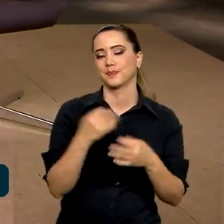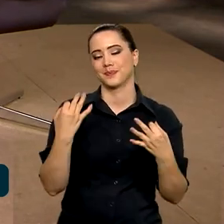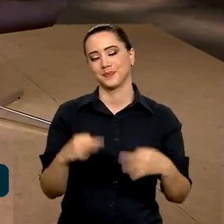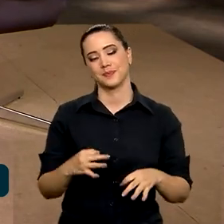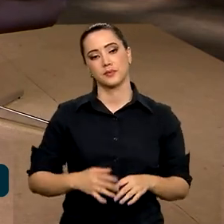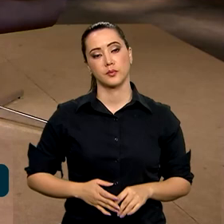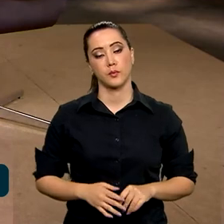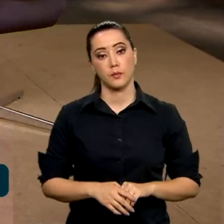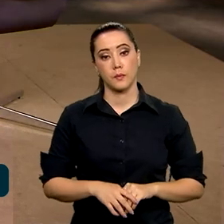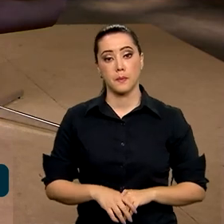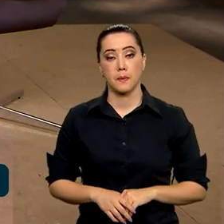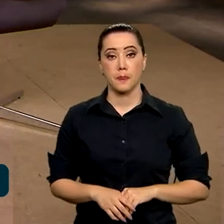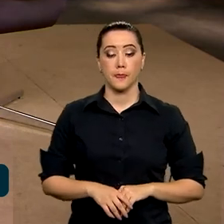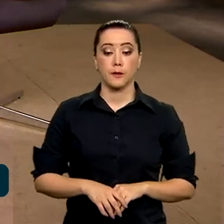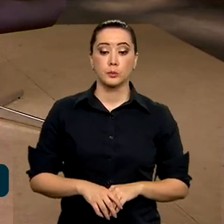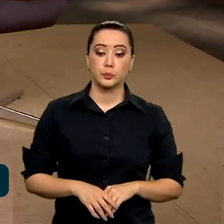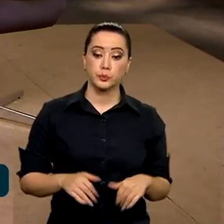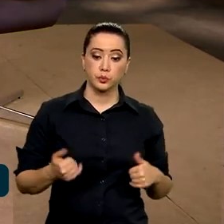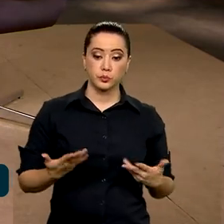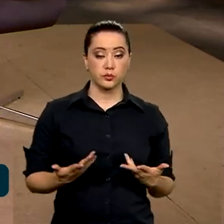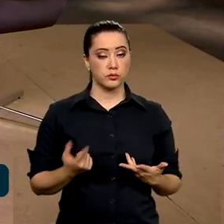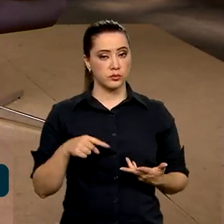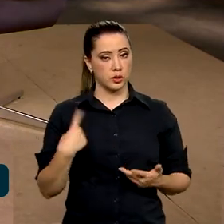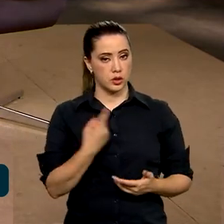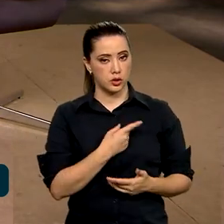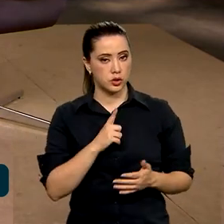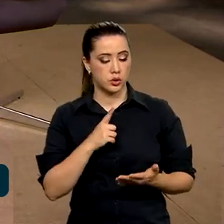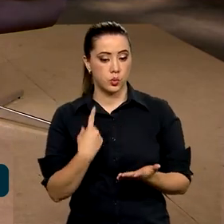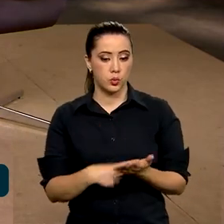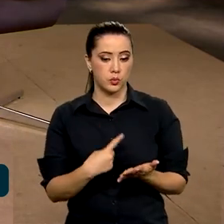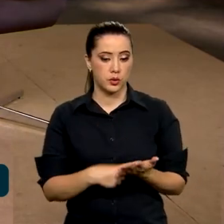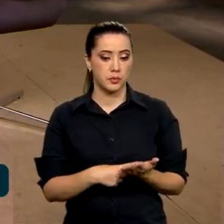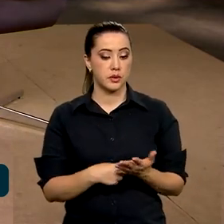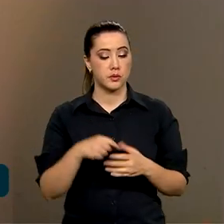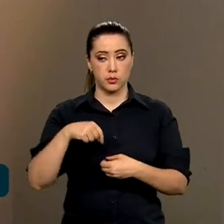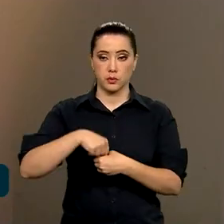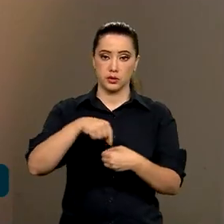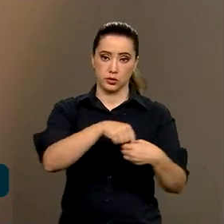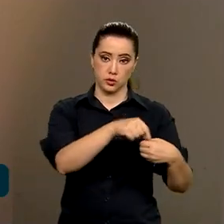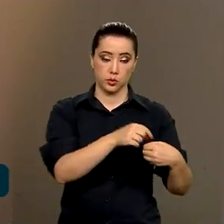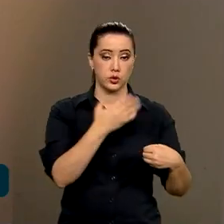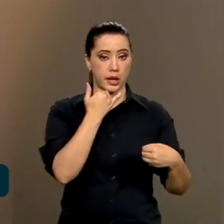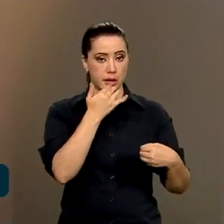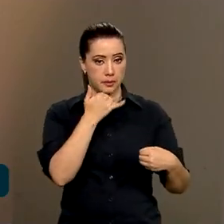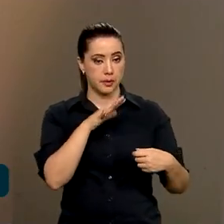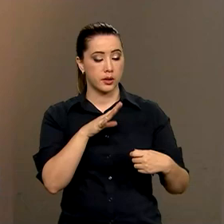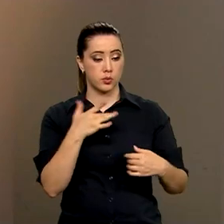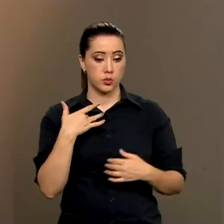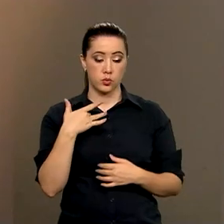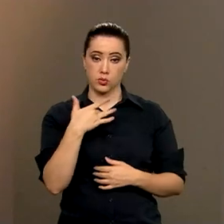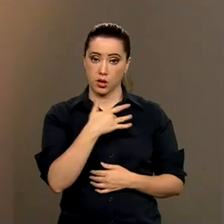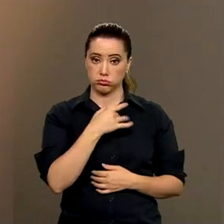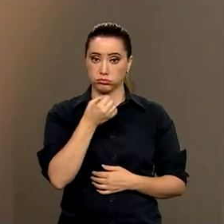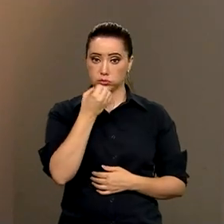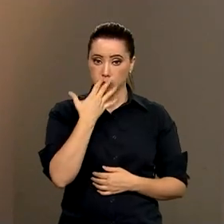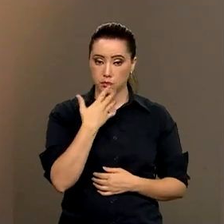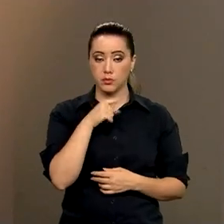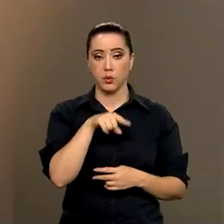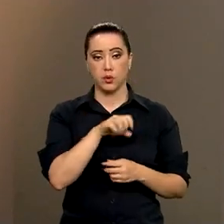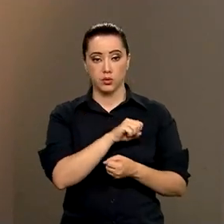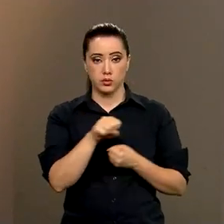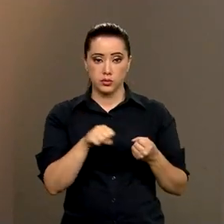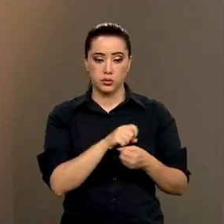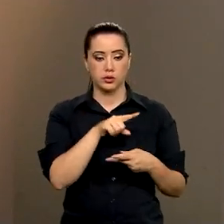Bem, Roberto, a Embrapa tem o compromisso com a produção de alimentos saudáveis e nutritivos com bases sustentáveis nas três dimensões,